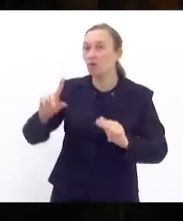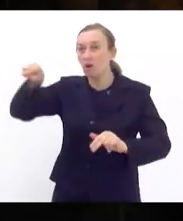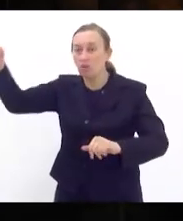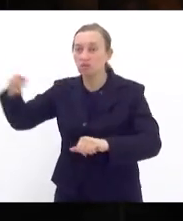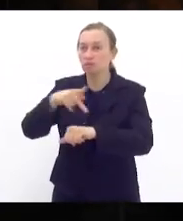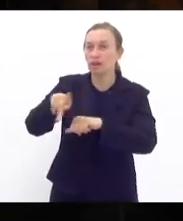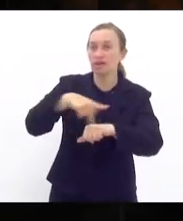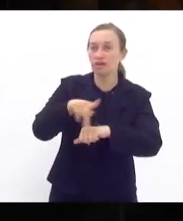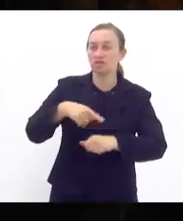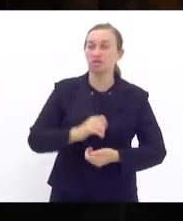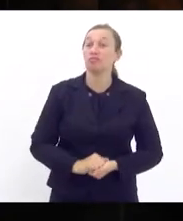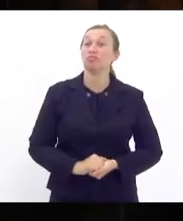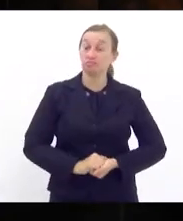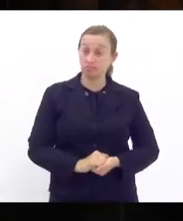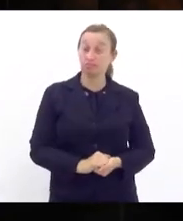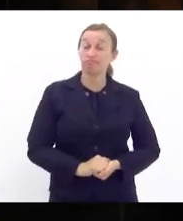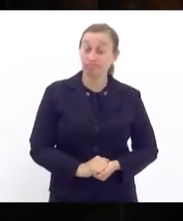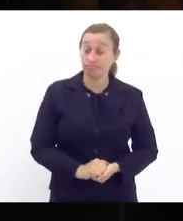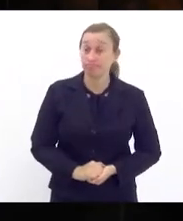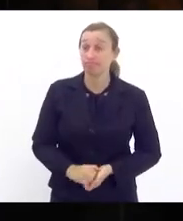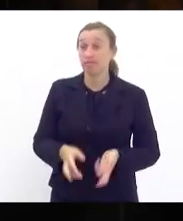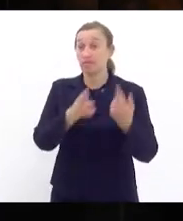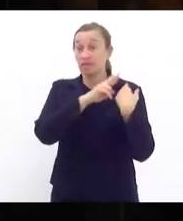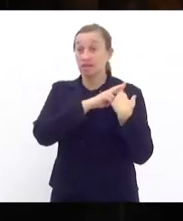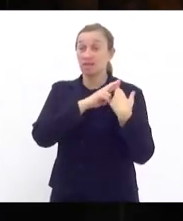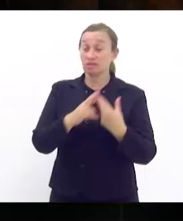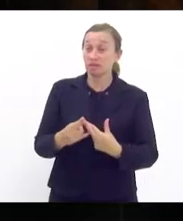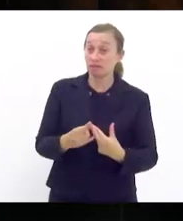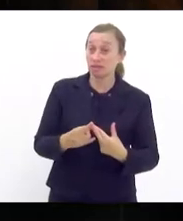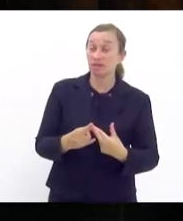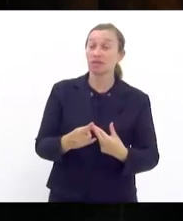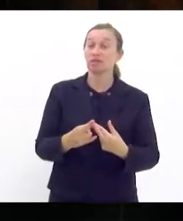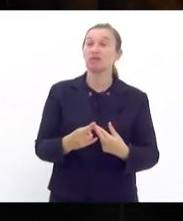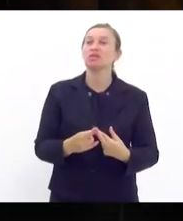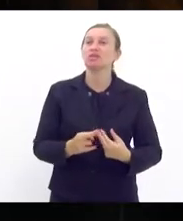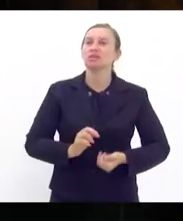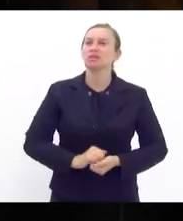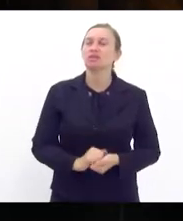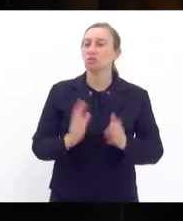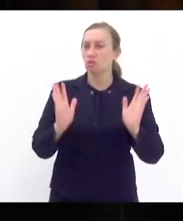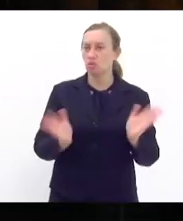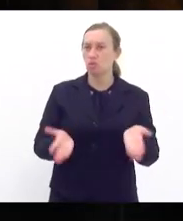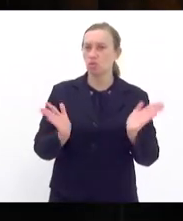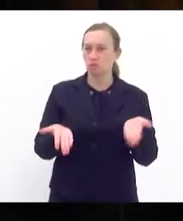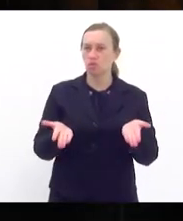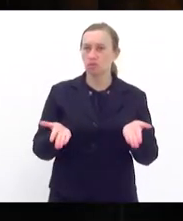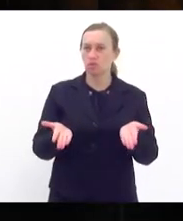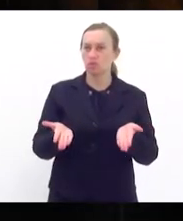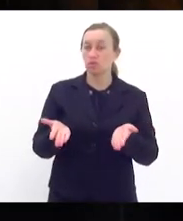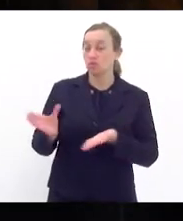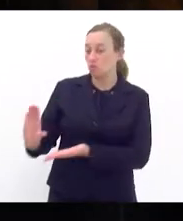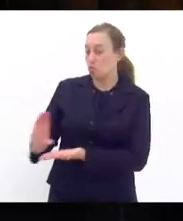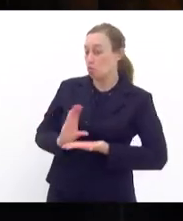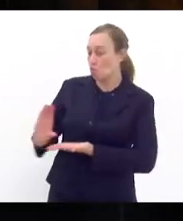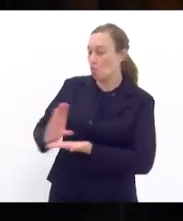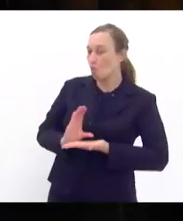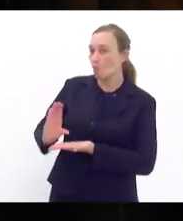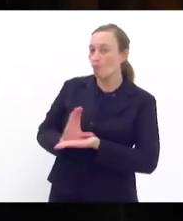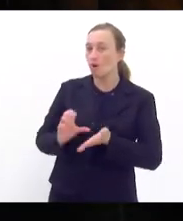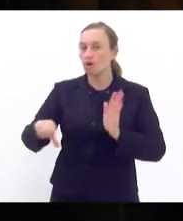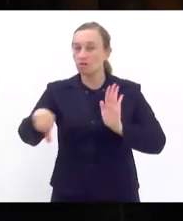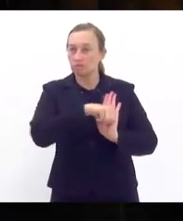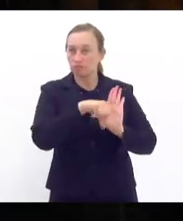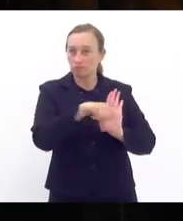colocando a responsabilidade sobre aqueles e aquelas que hoje lucram com o crime